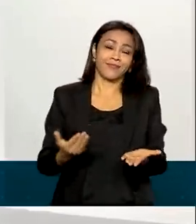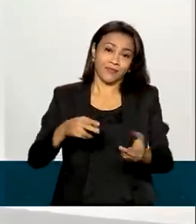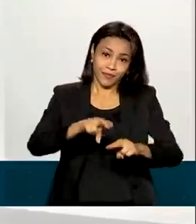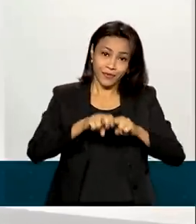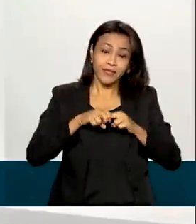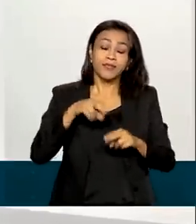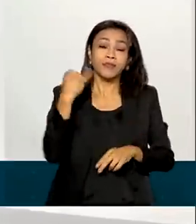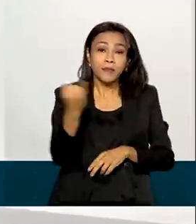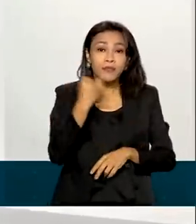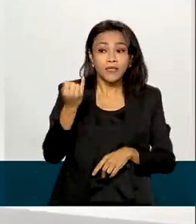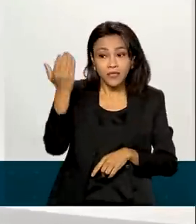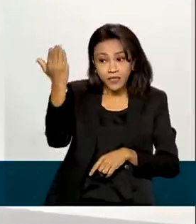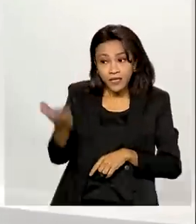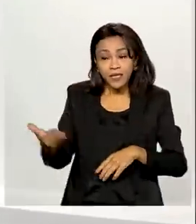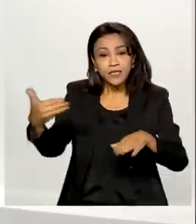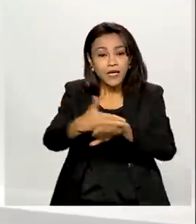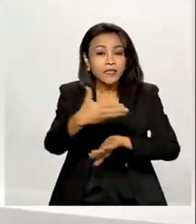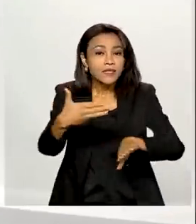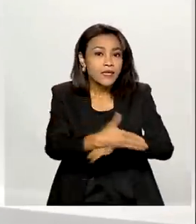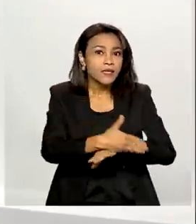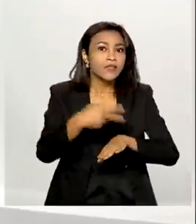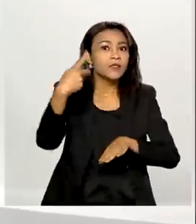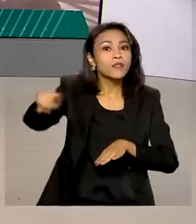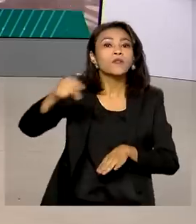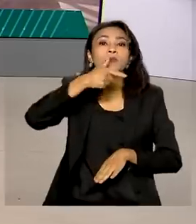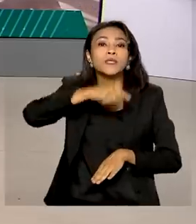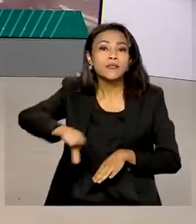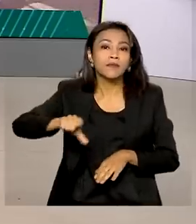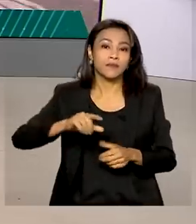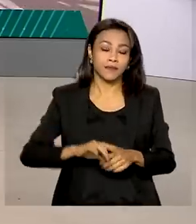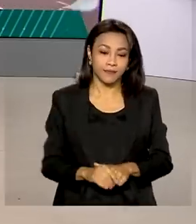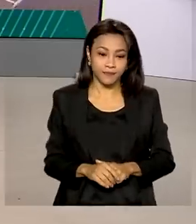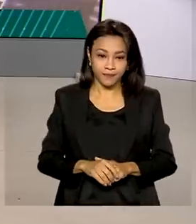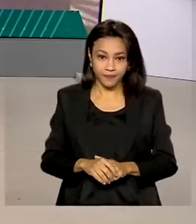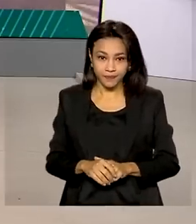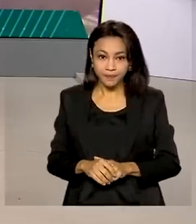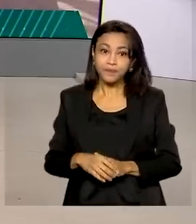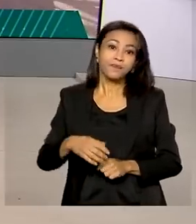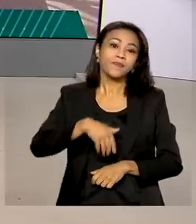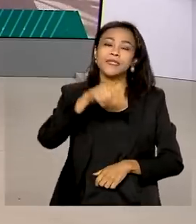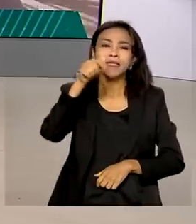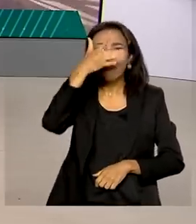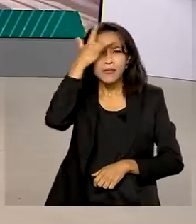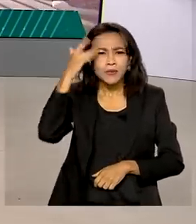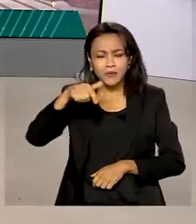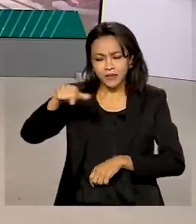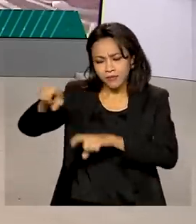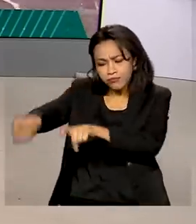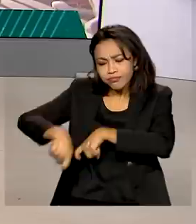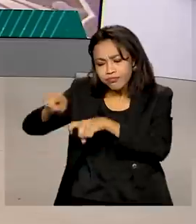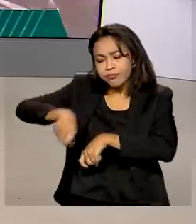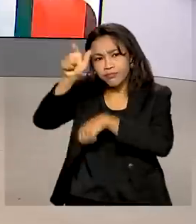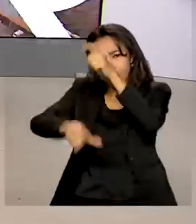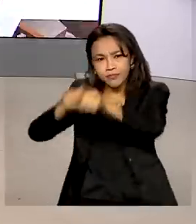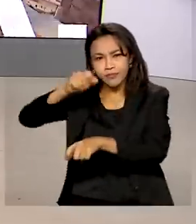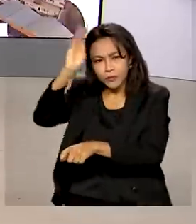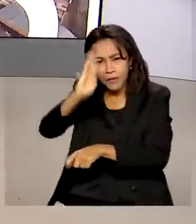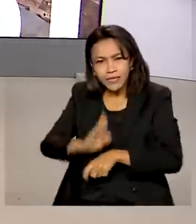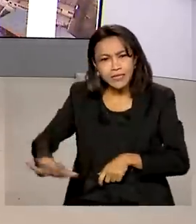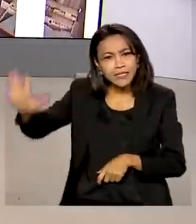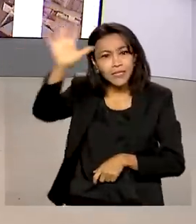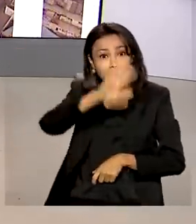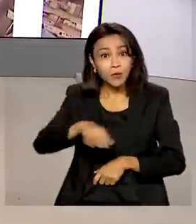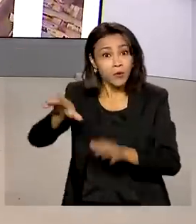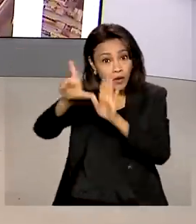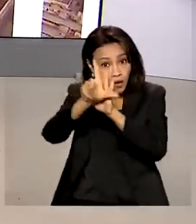tivessem acesso a esse tipo de informação na língua deles. Agricultores de todo o país estão autorizados por lei a